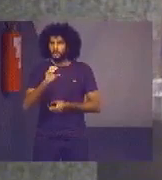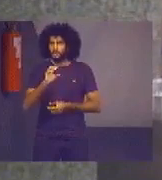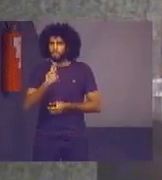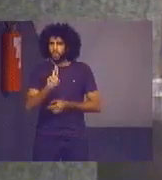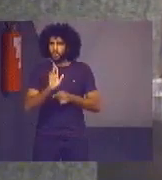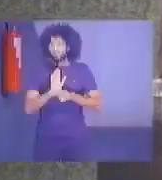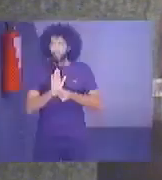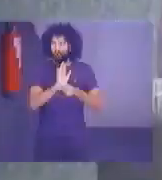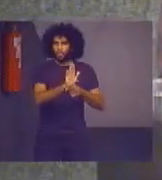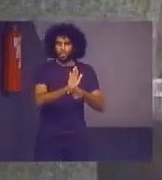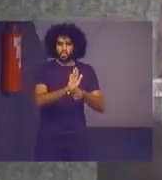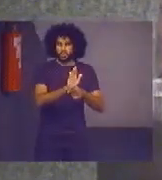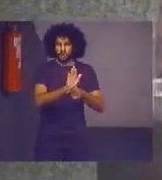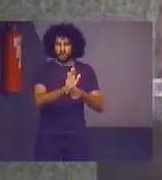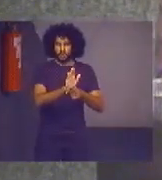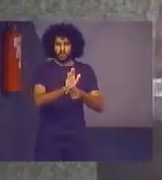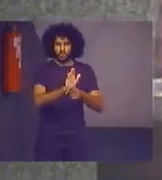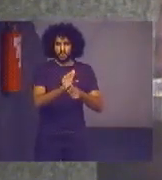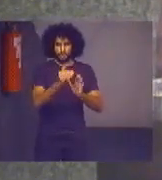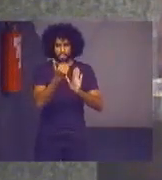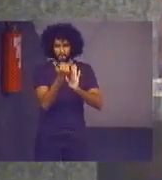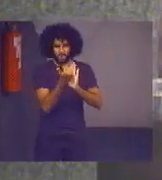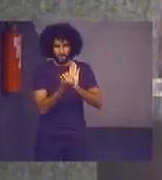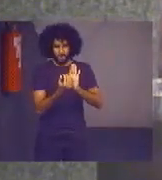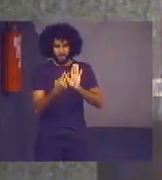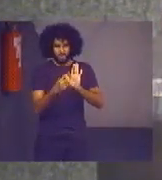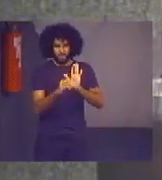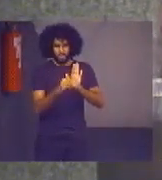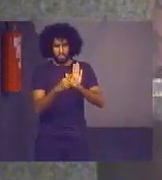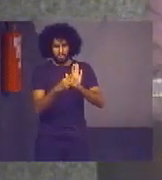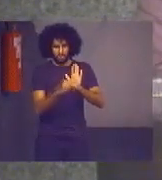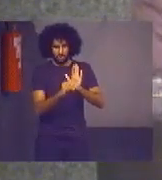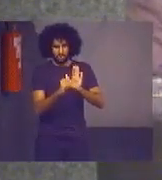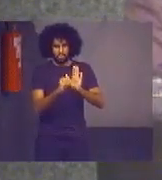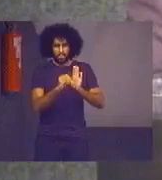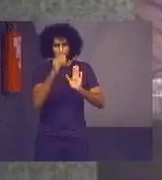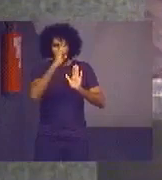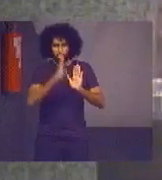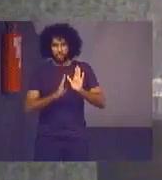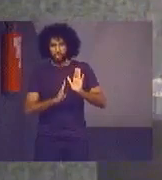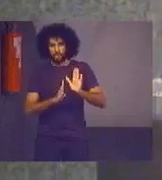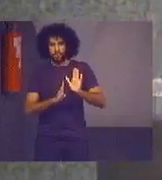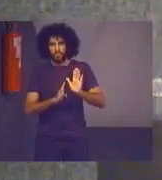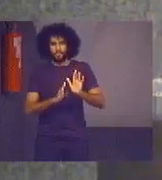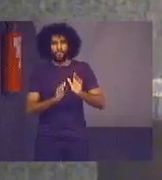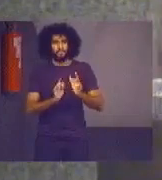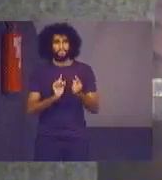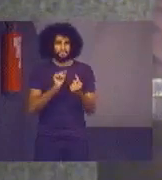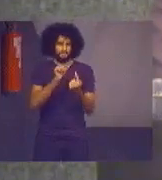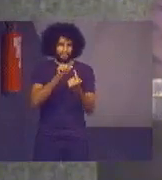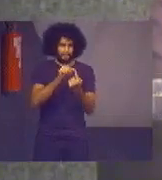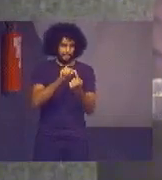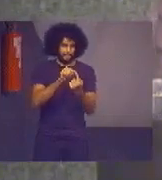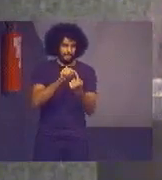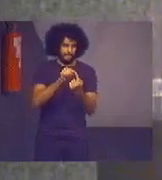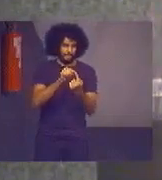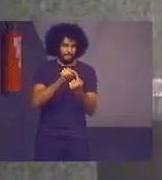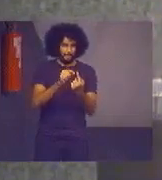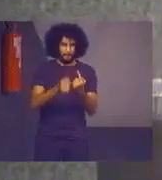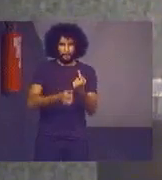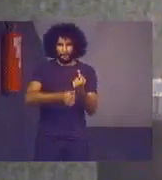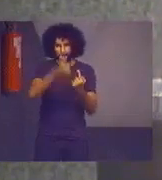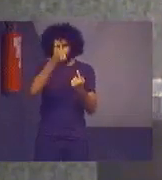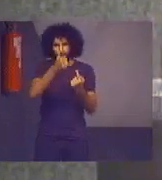na implementação da Agenda 2030 no país? O objetivo primordial do projeto é